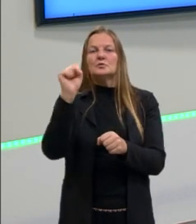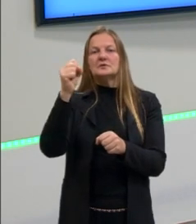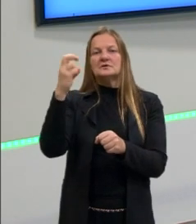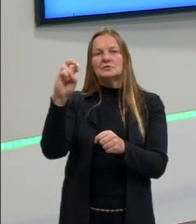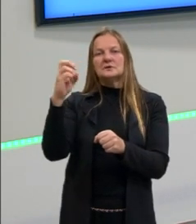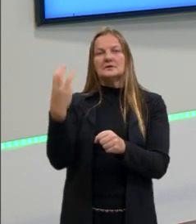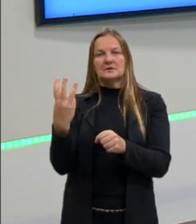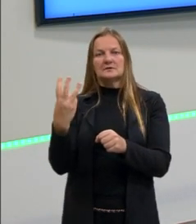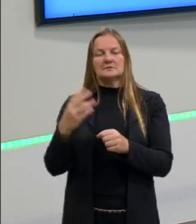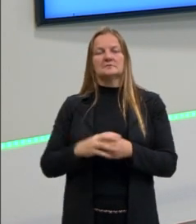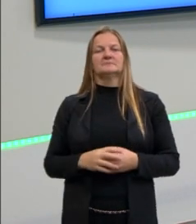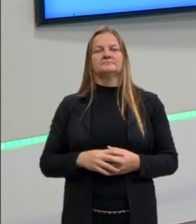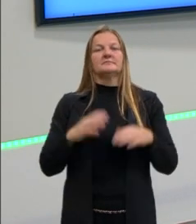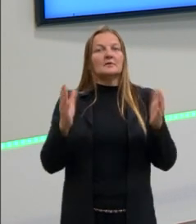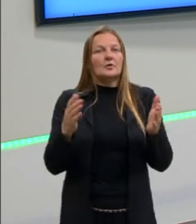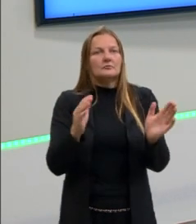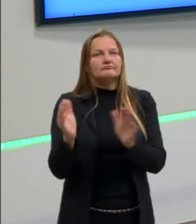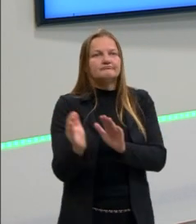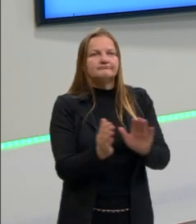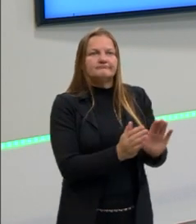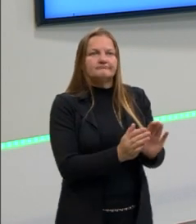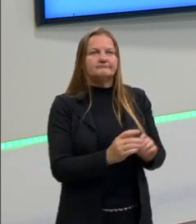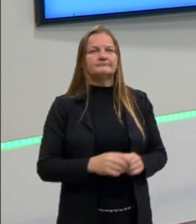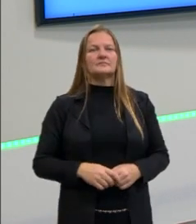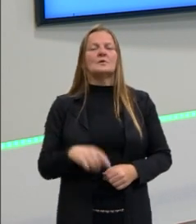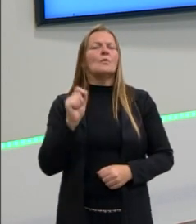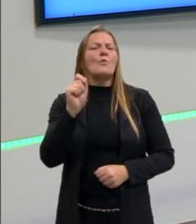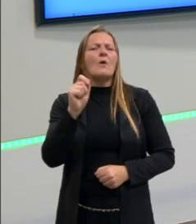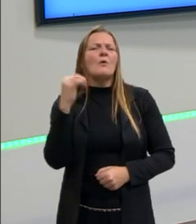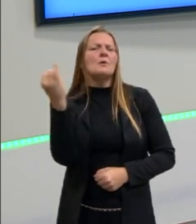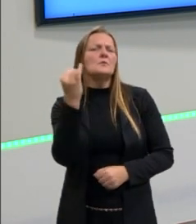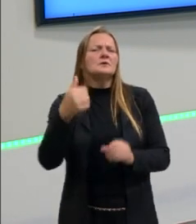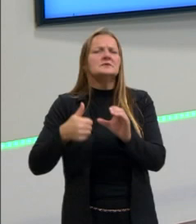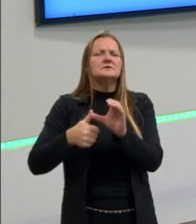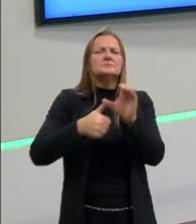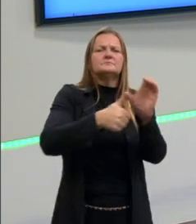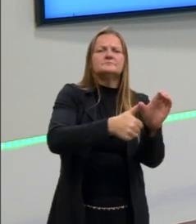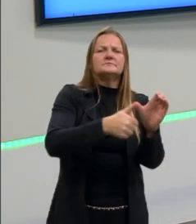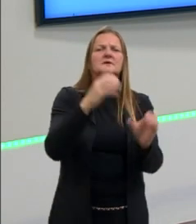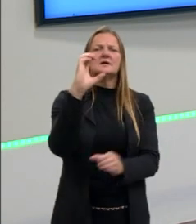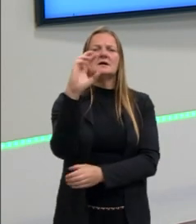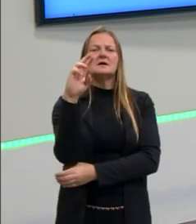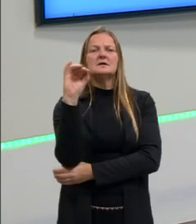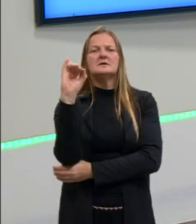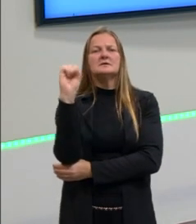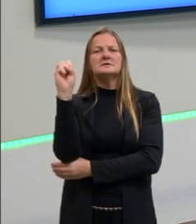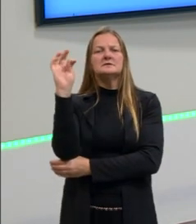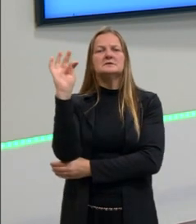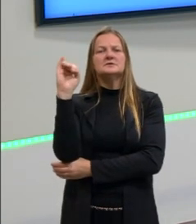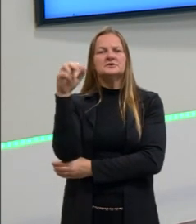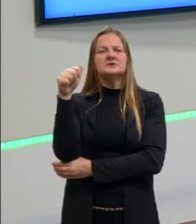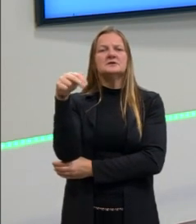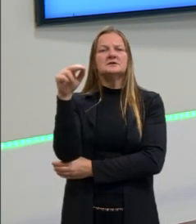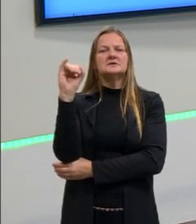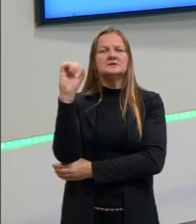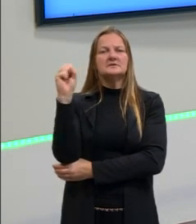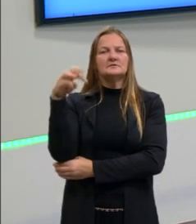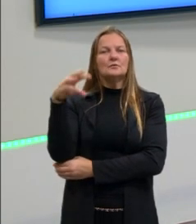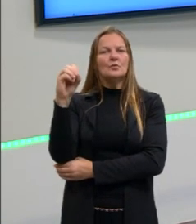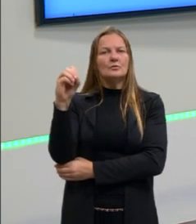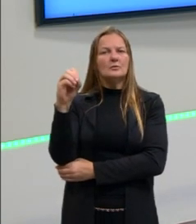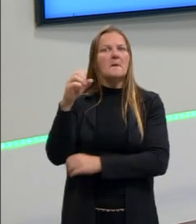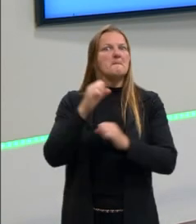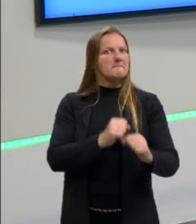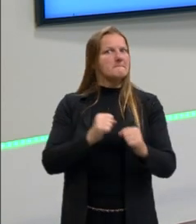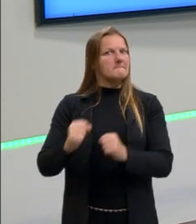E aqui a gente vai falar um pouquinho sobre a importância do cristianismo na Idade Média. Que o cristianismo, então, ele tem um poder